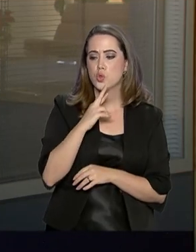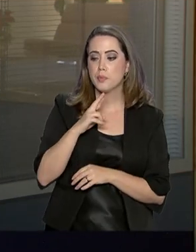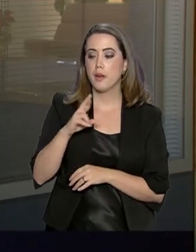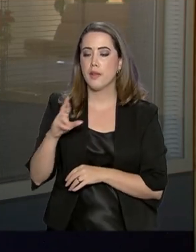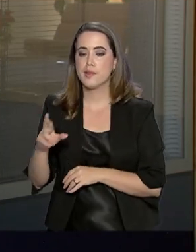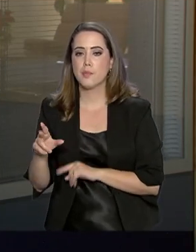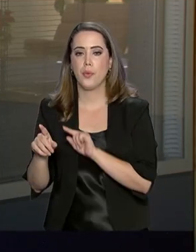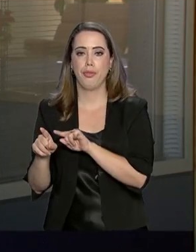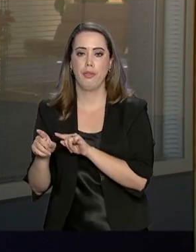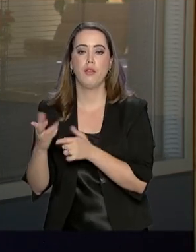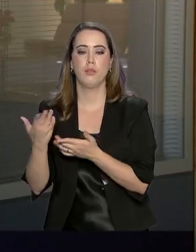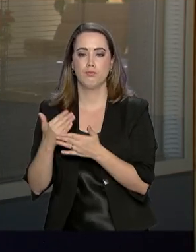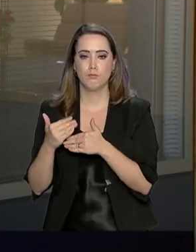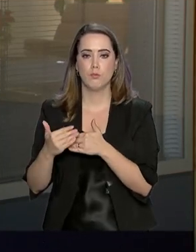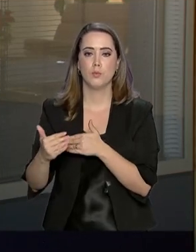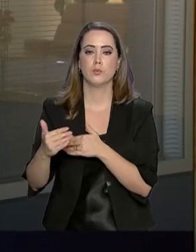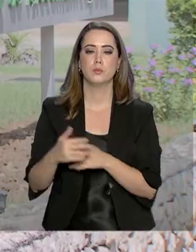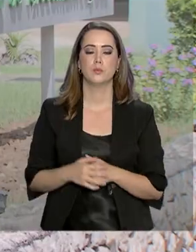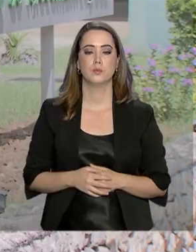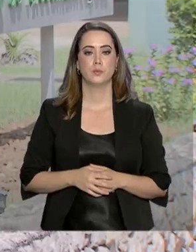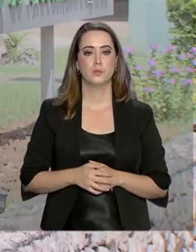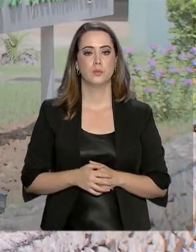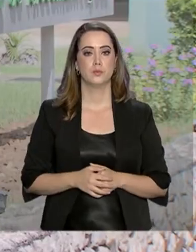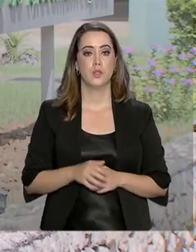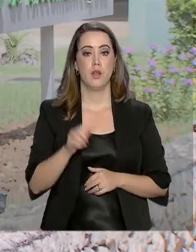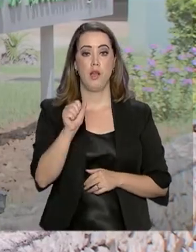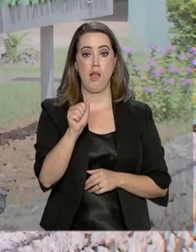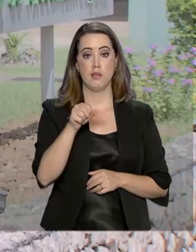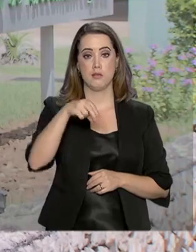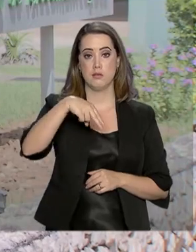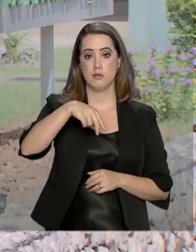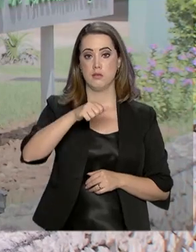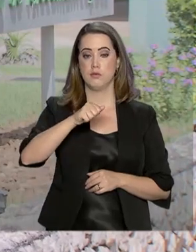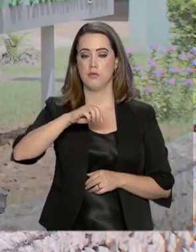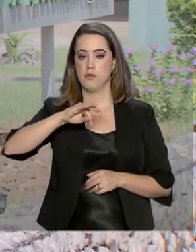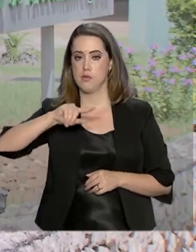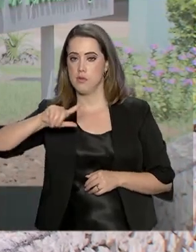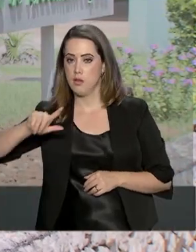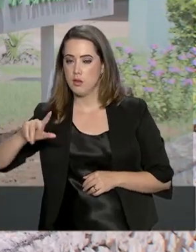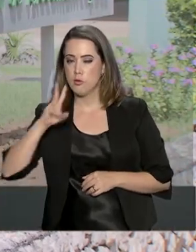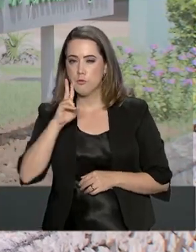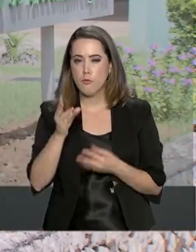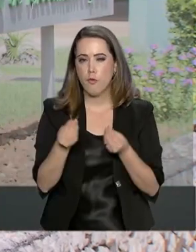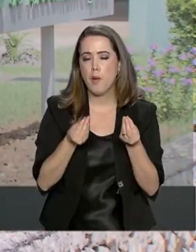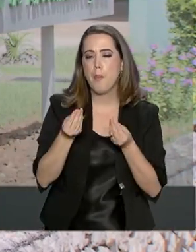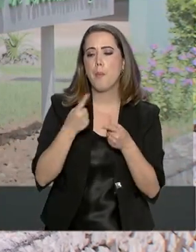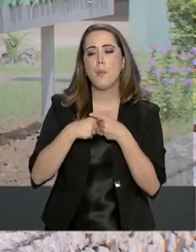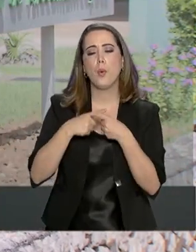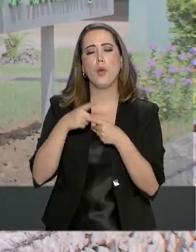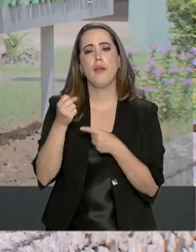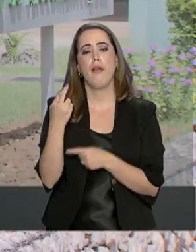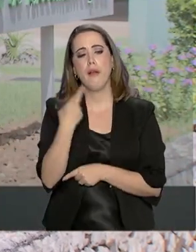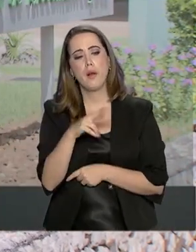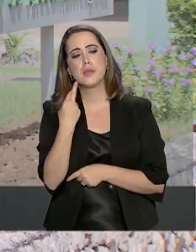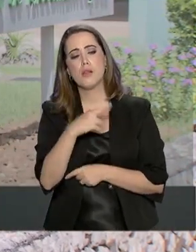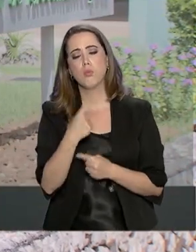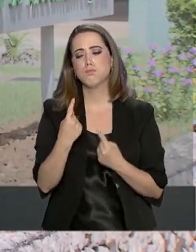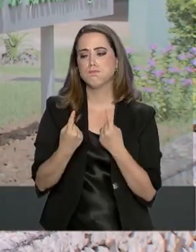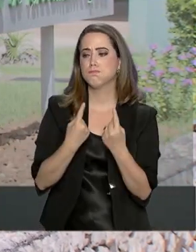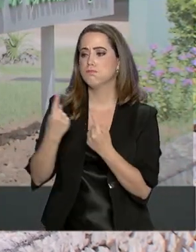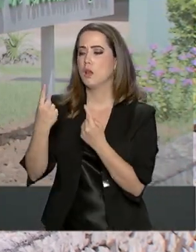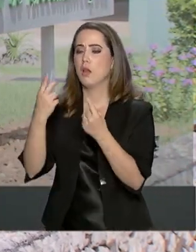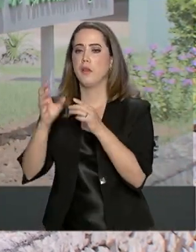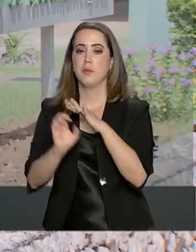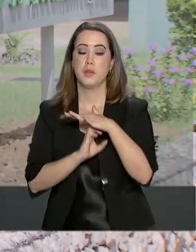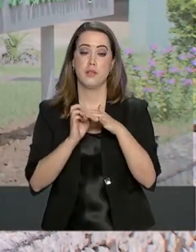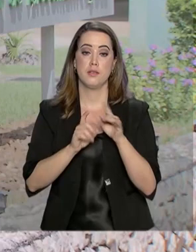resposta a partir do momento que ele entrou na Anatel. A Anatel monitora a quantidade e o motivo das reclamações contra cada operadora de